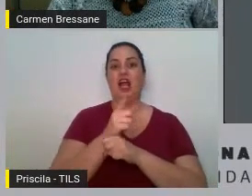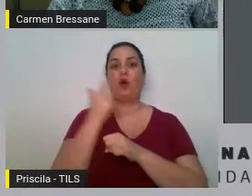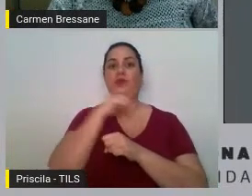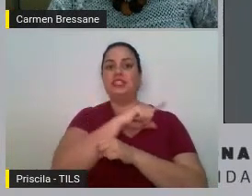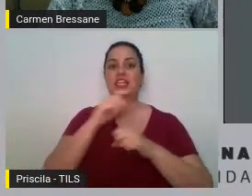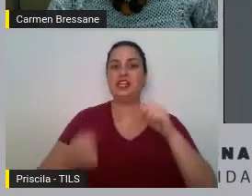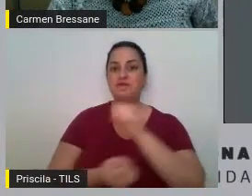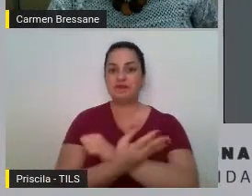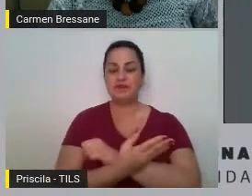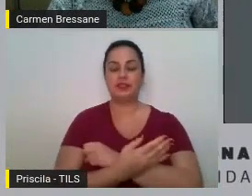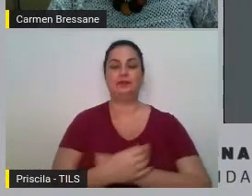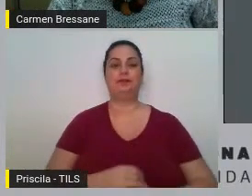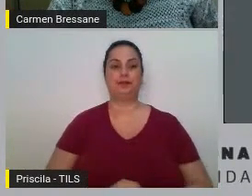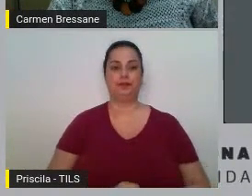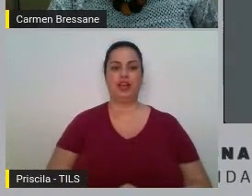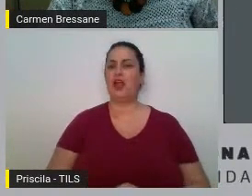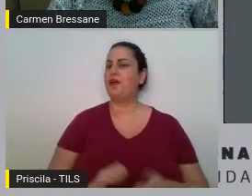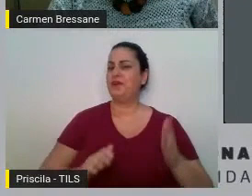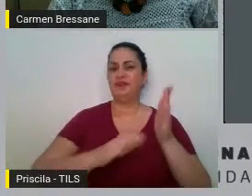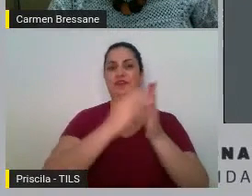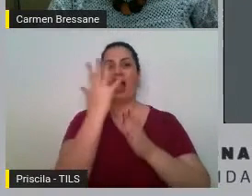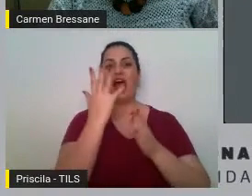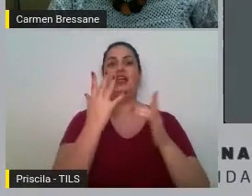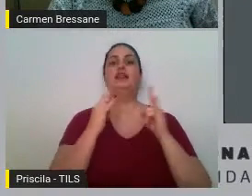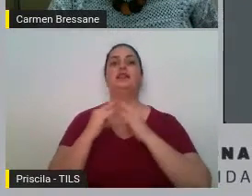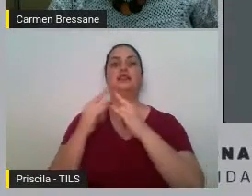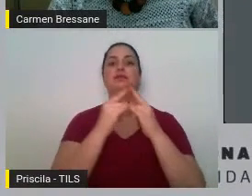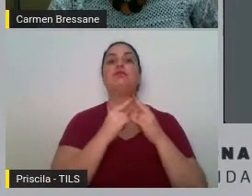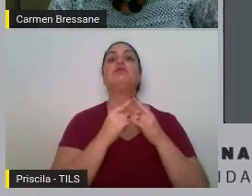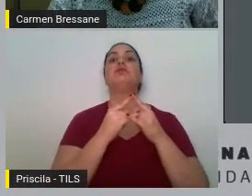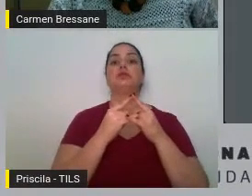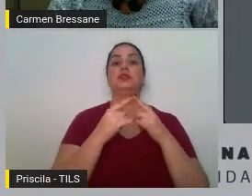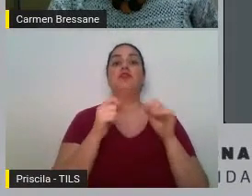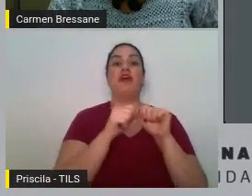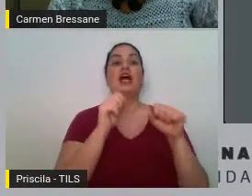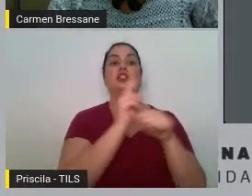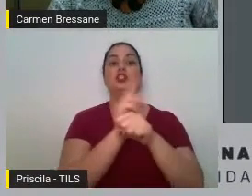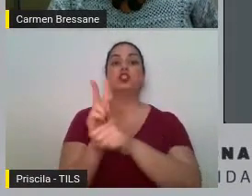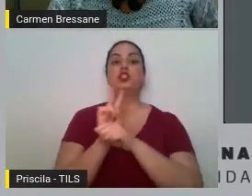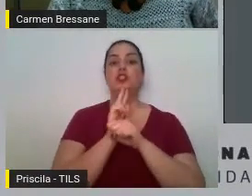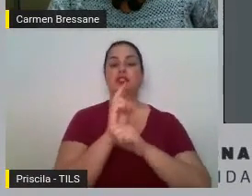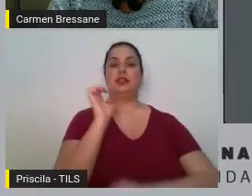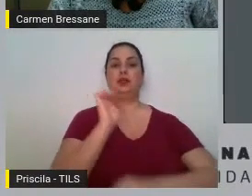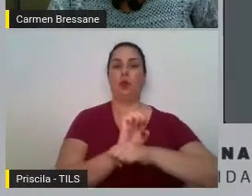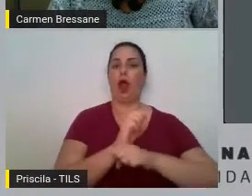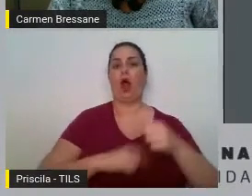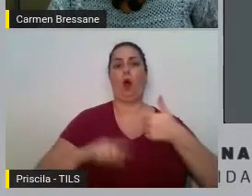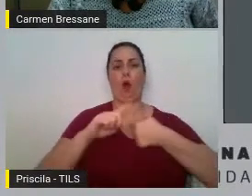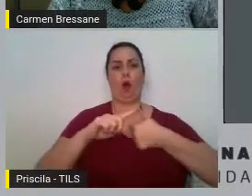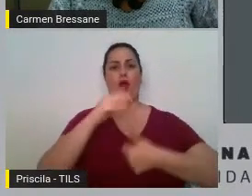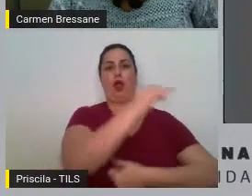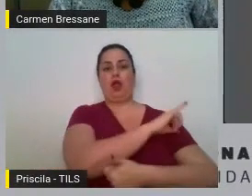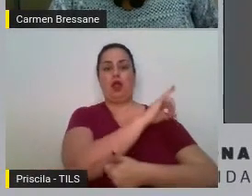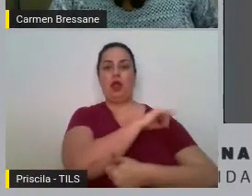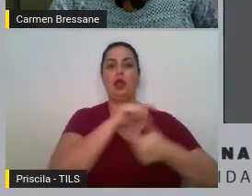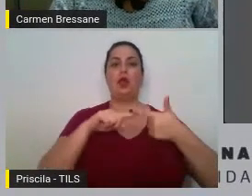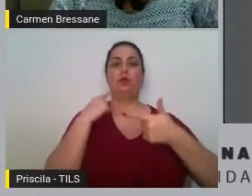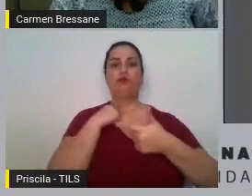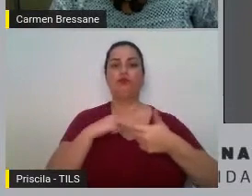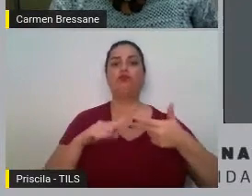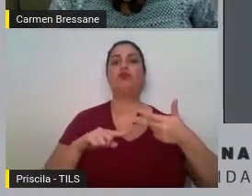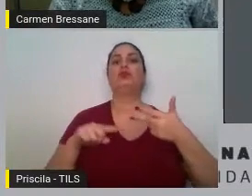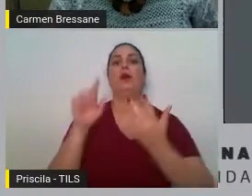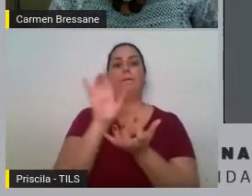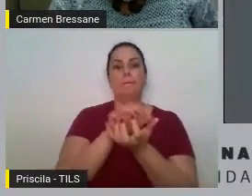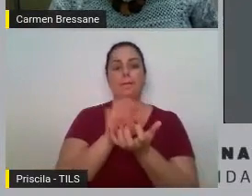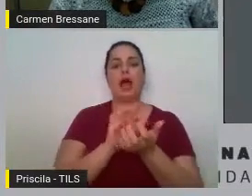Vários outros órgãos de controle estaduais do Rio de Janeiro, de Minas Gerais, de Pernambuco, do Paraná, do Rio